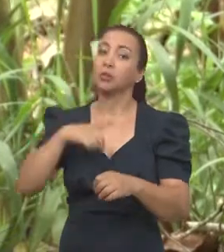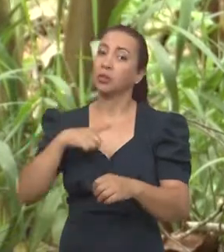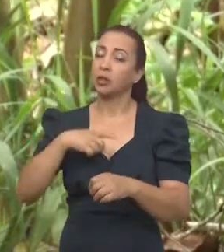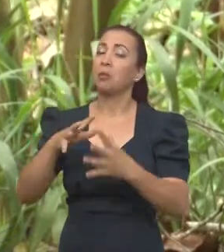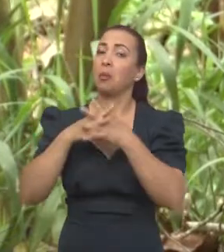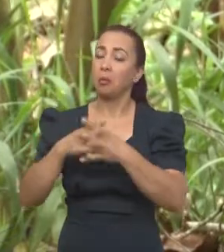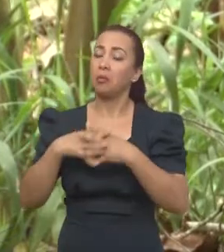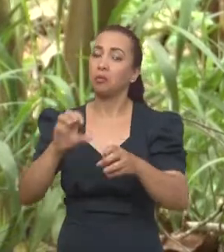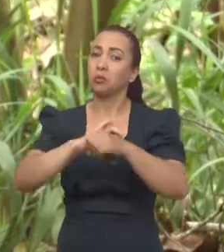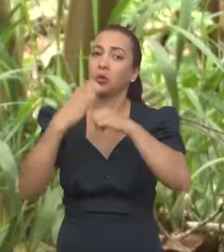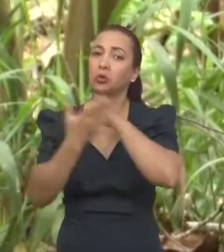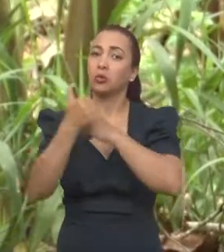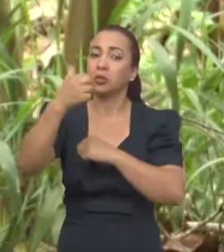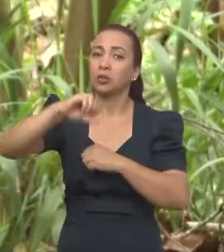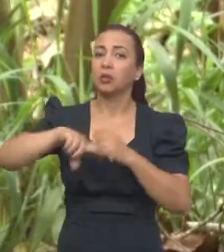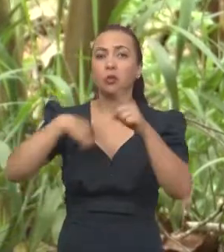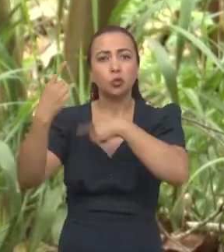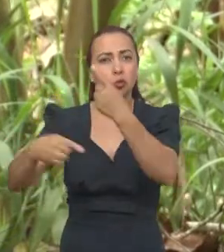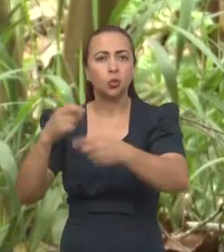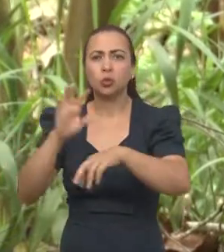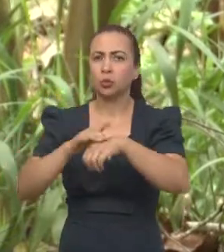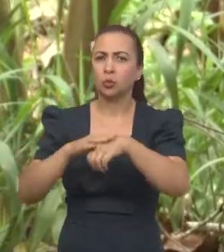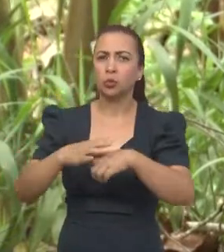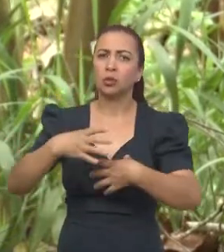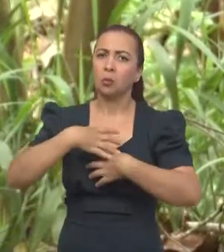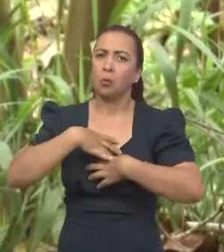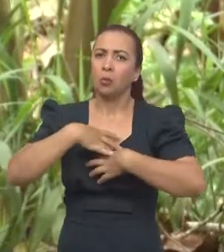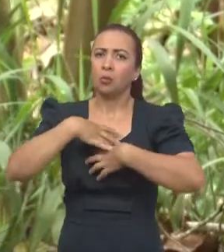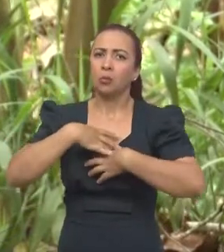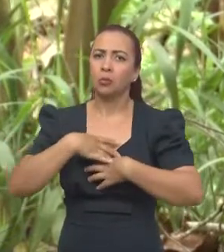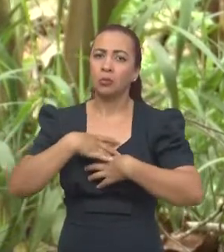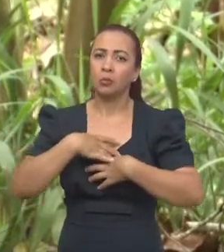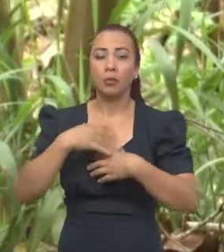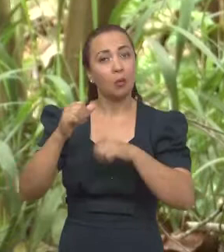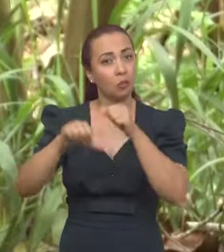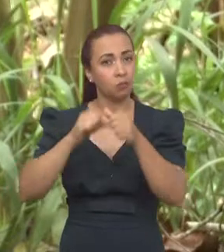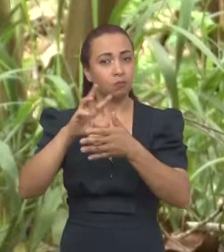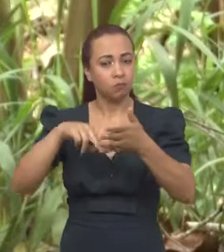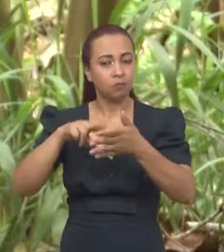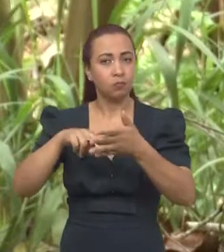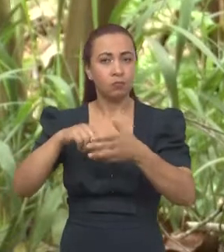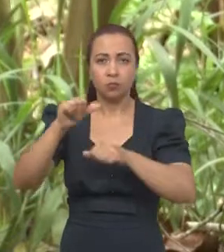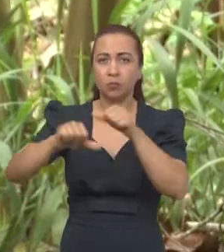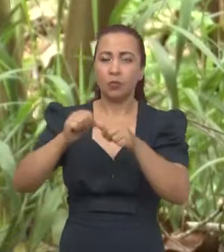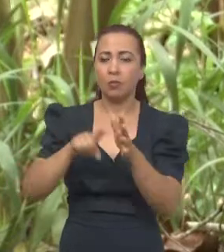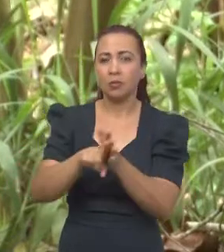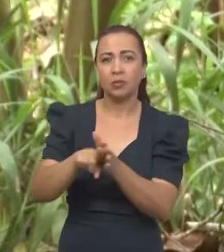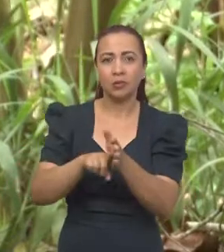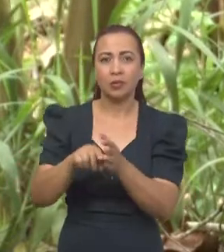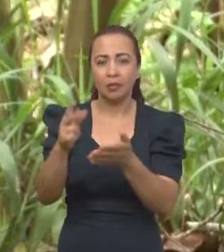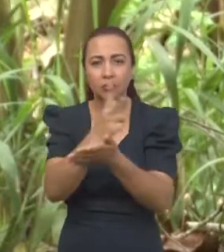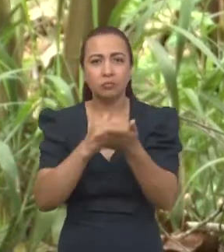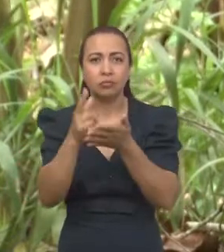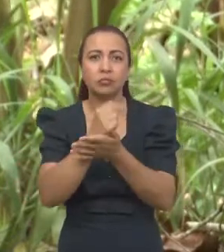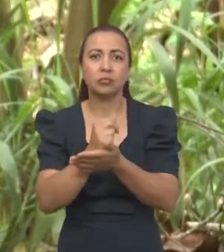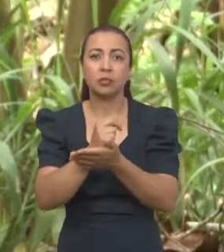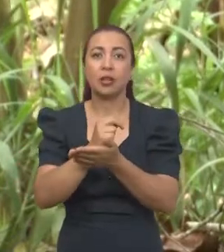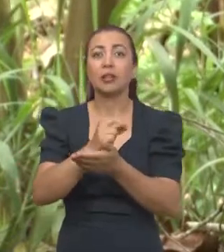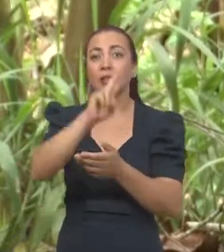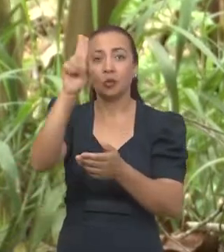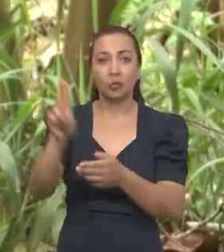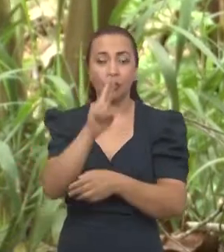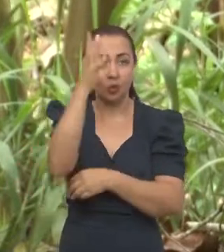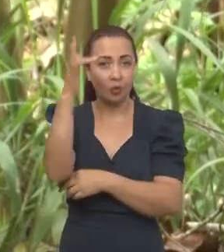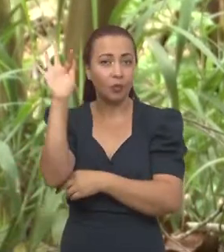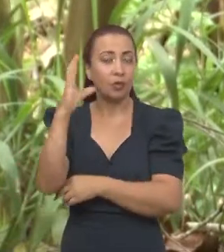com complicações da Covid-19 e de outras doenças pulmonares. O modelo, desenvolvido por pesquisadores de design da Universidade